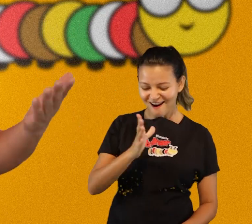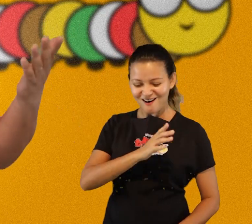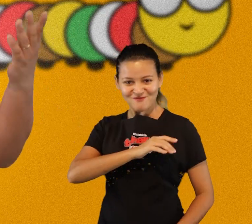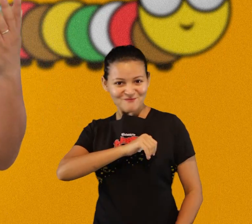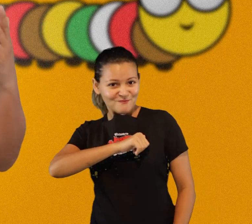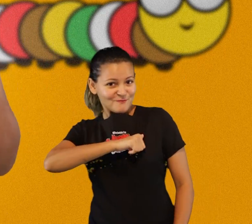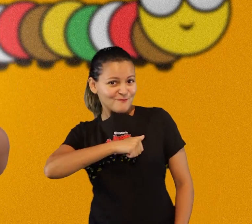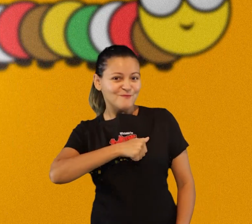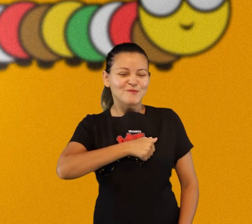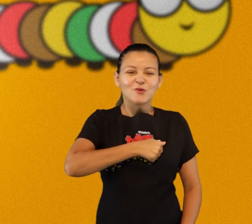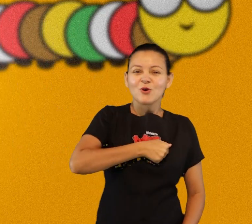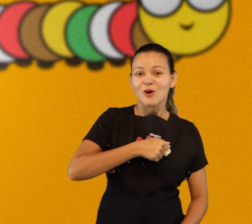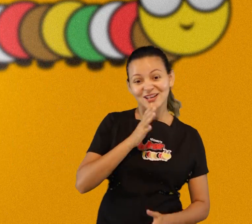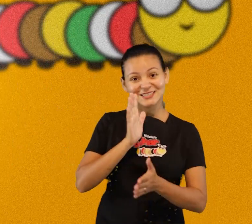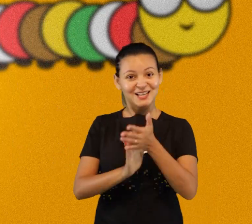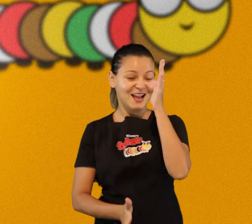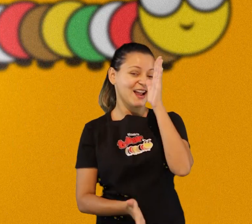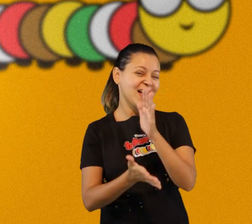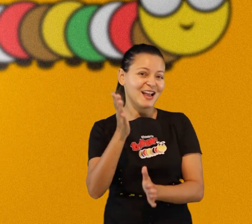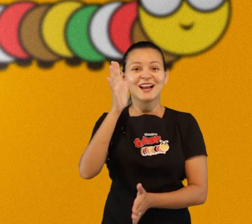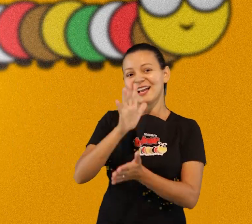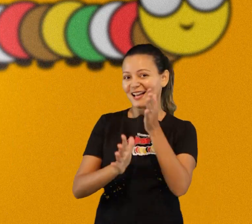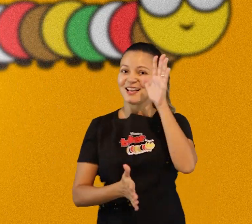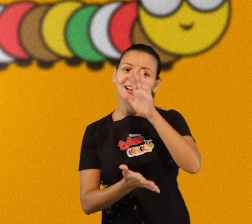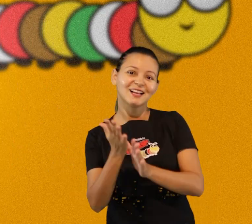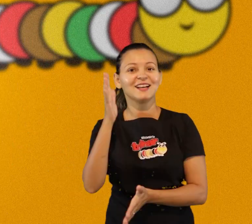Deus é amor